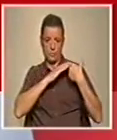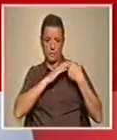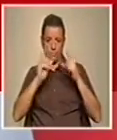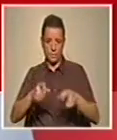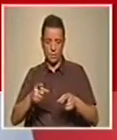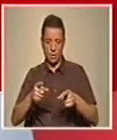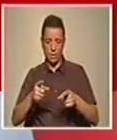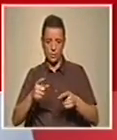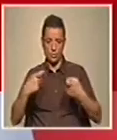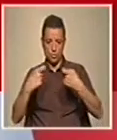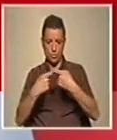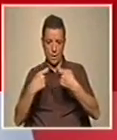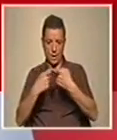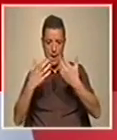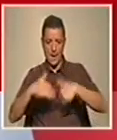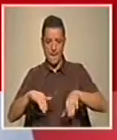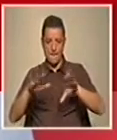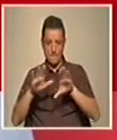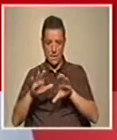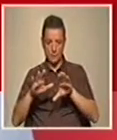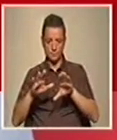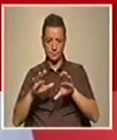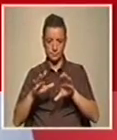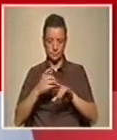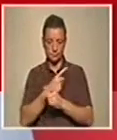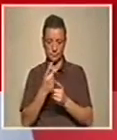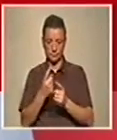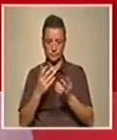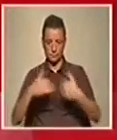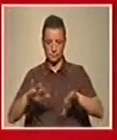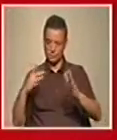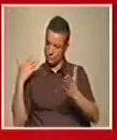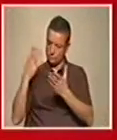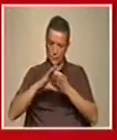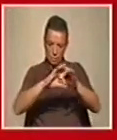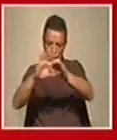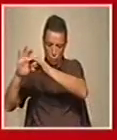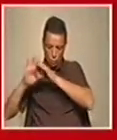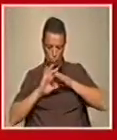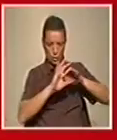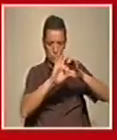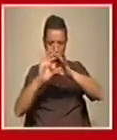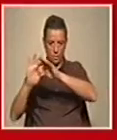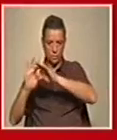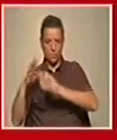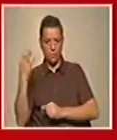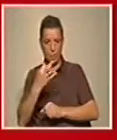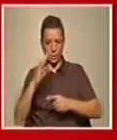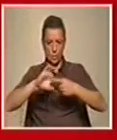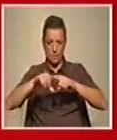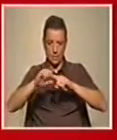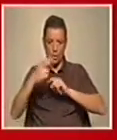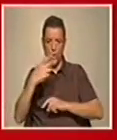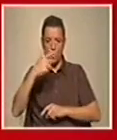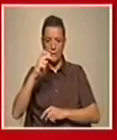reitores, os colegas... Não de maneira tão formal, não é? Sim, não de maneira tão formal, mas já colaboramos há imenso tempo, entre o Minho, o Porto, o TAD,